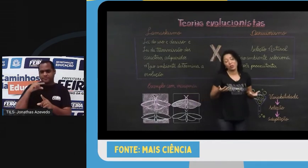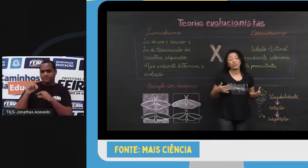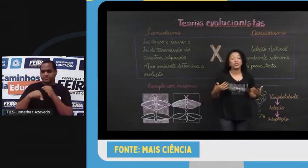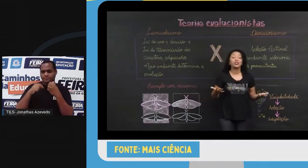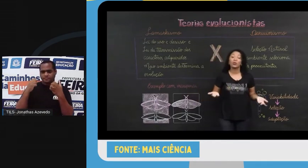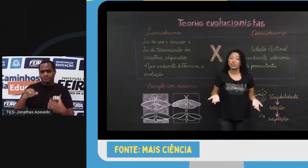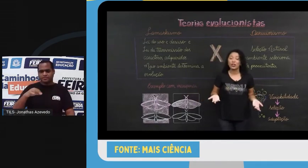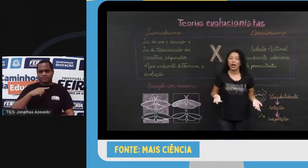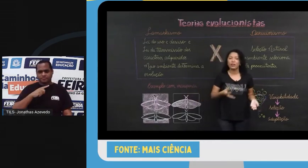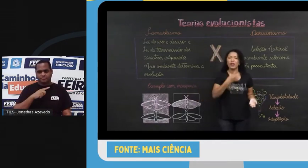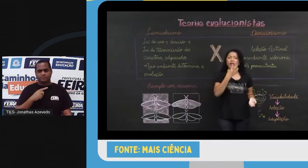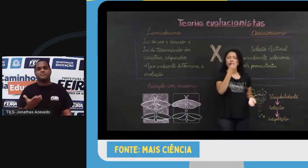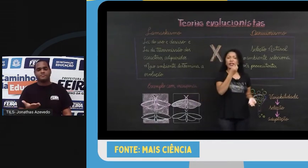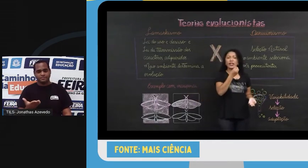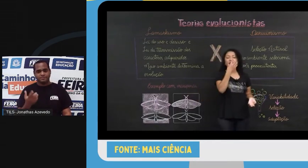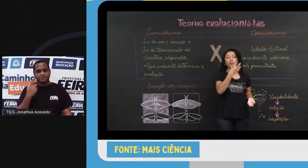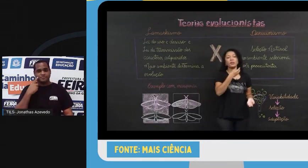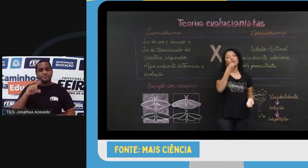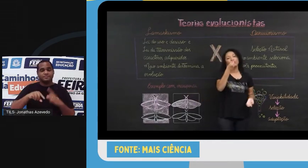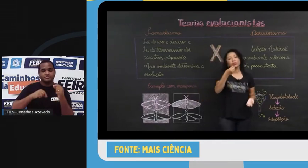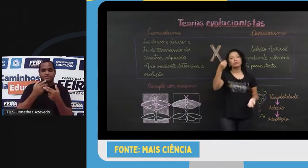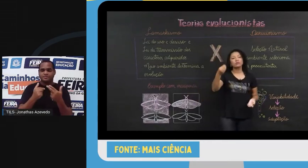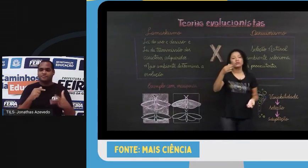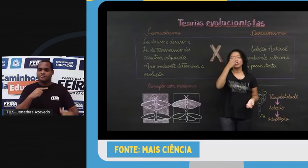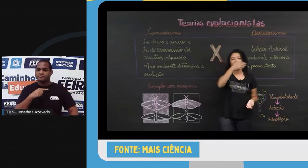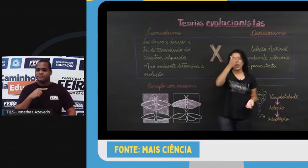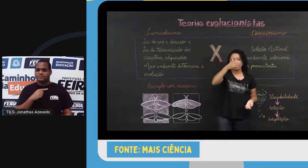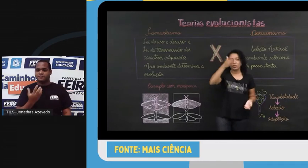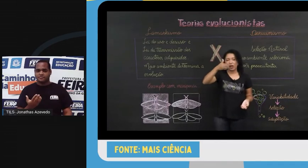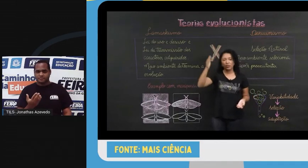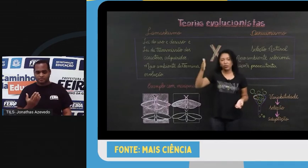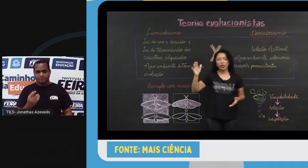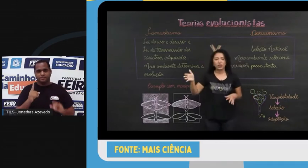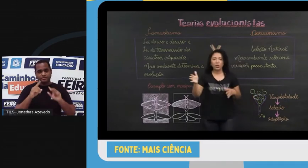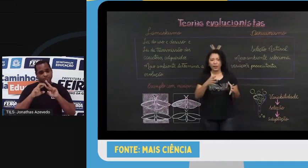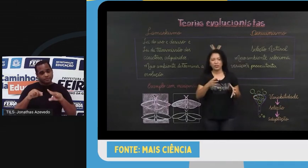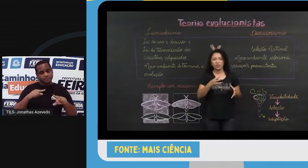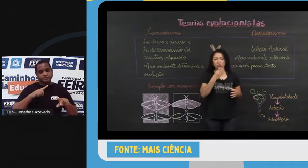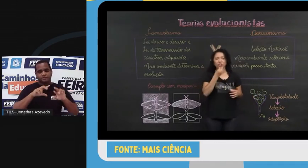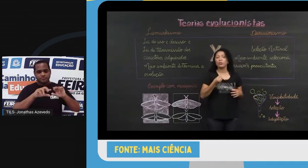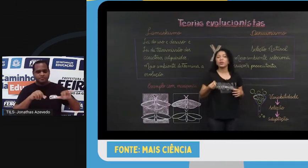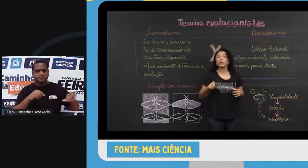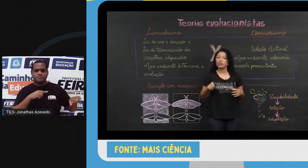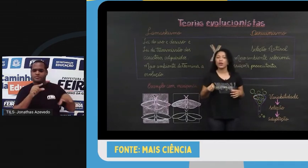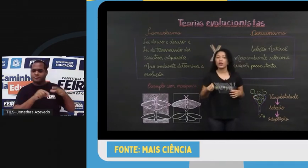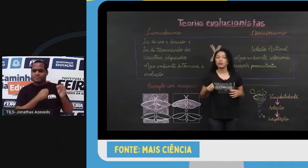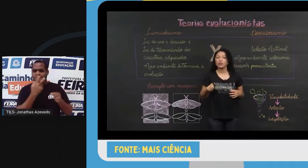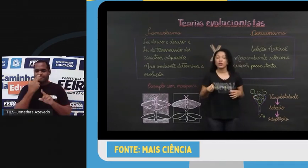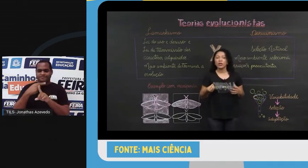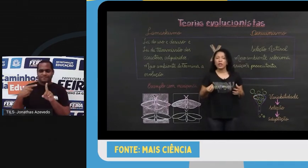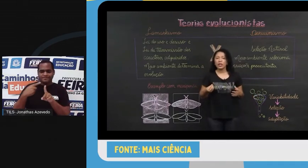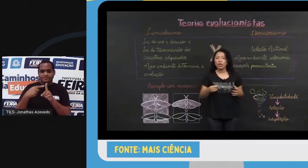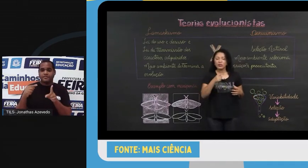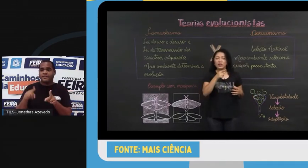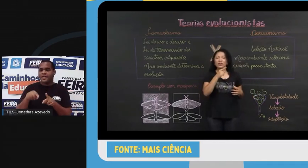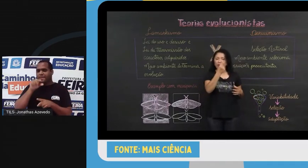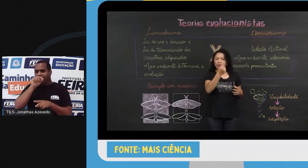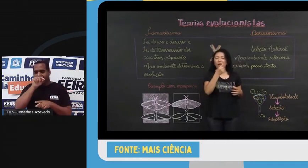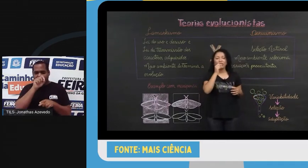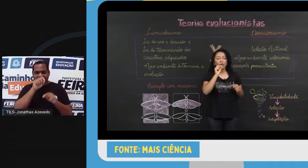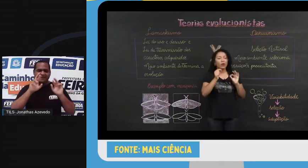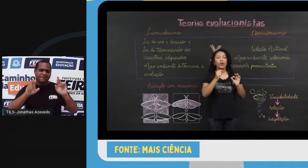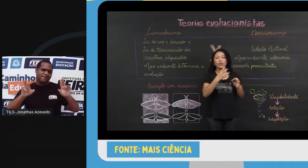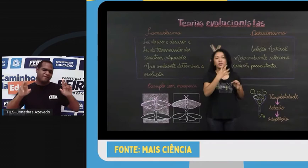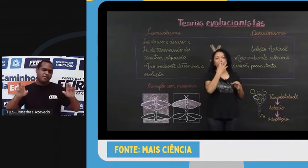tentilhões, os chamados tentilhões de darve. Ele analisava bicos de diferentes aves. Elas eram parecidas, mas tinham bicos diferentes. E ele